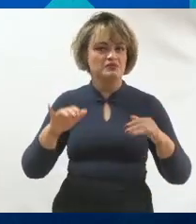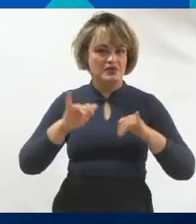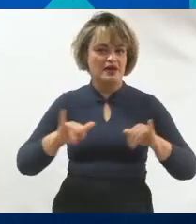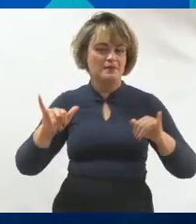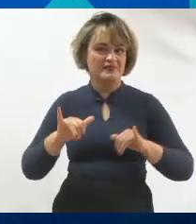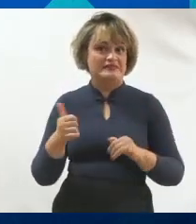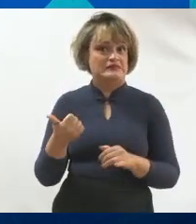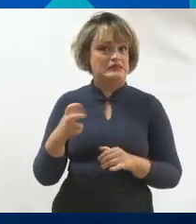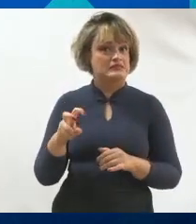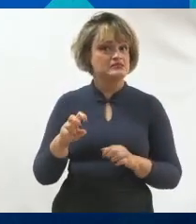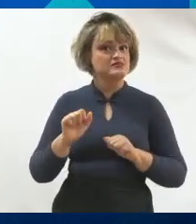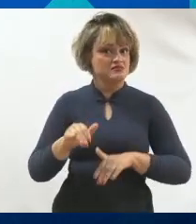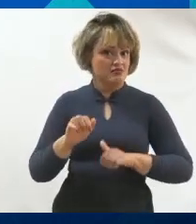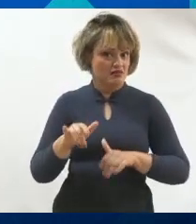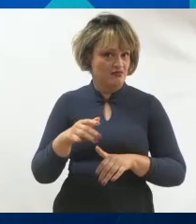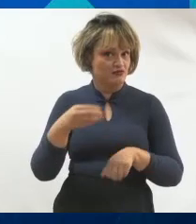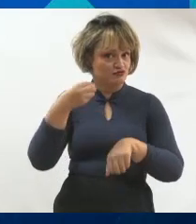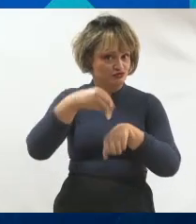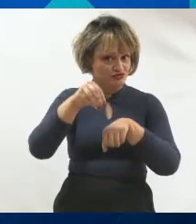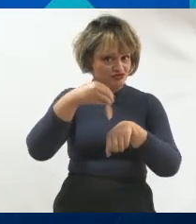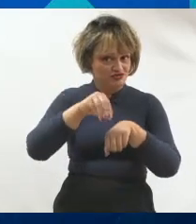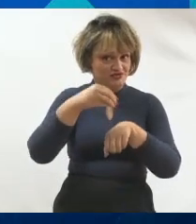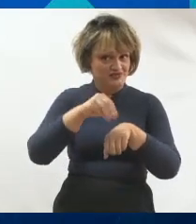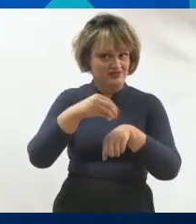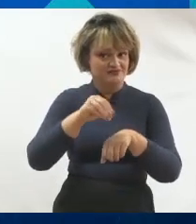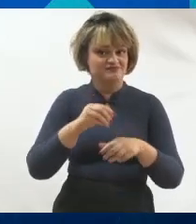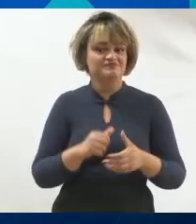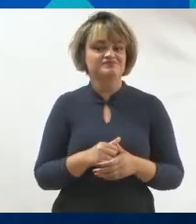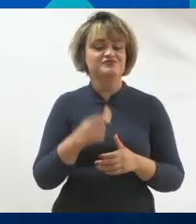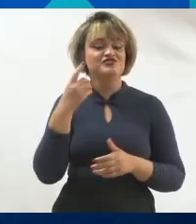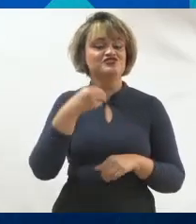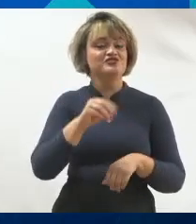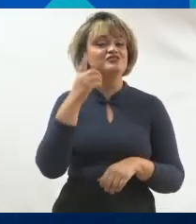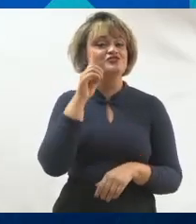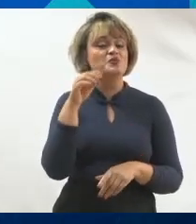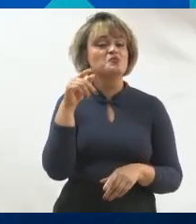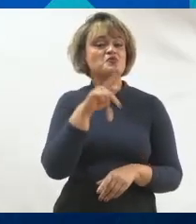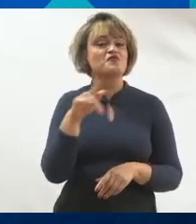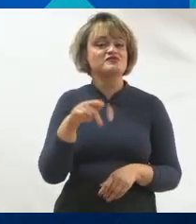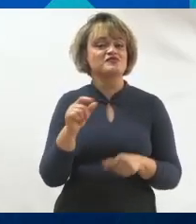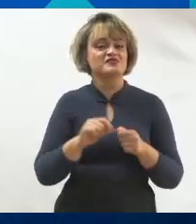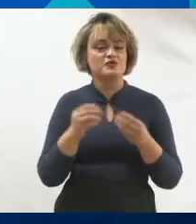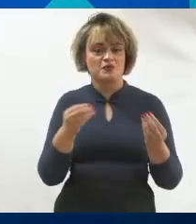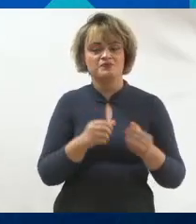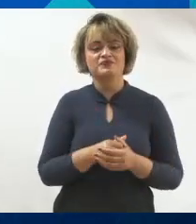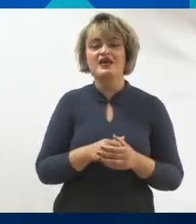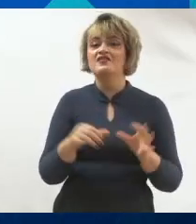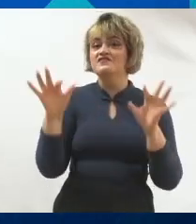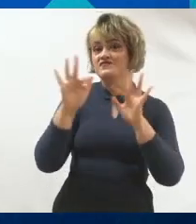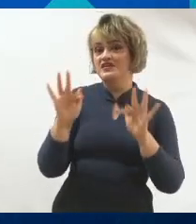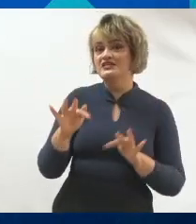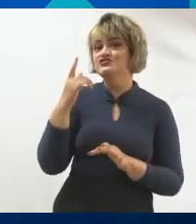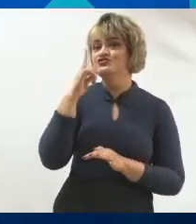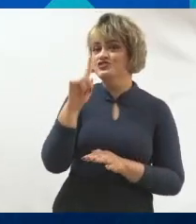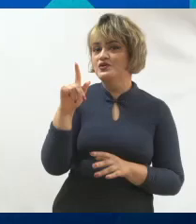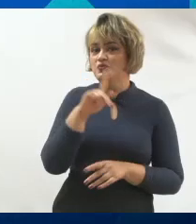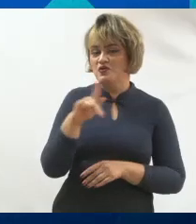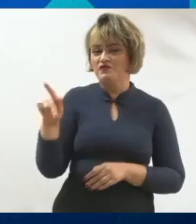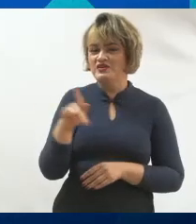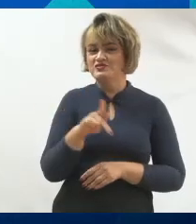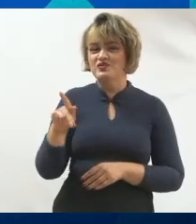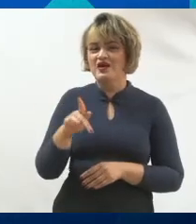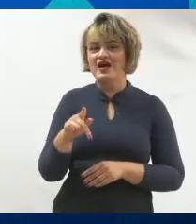setembro. Então, já fica a dica aí de como vocês vão se posicionar no dia dos professores. Feliz dia dos professores. Em vez de eu fazer aquele